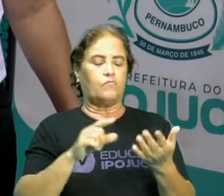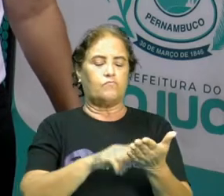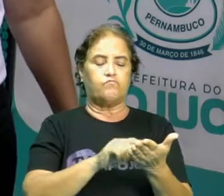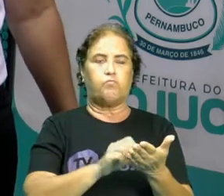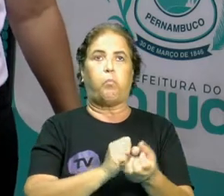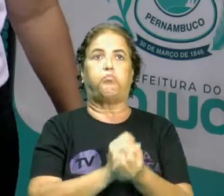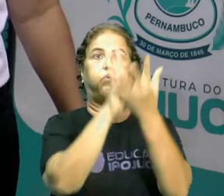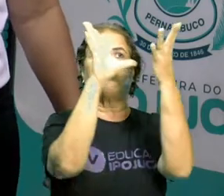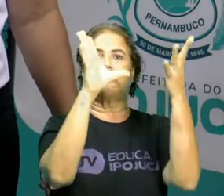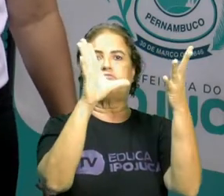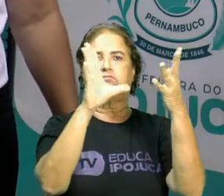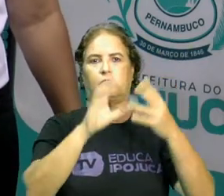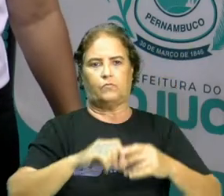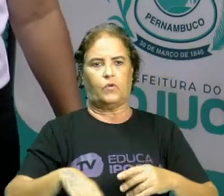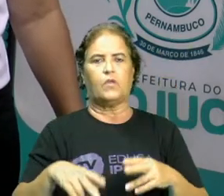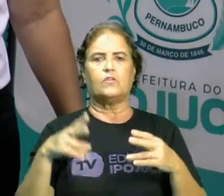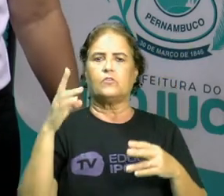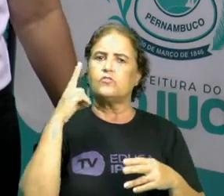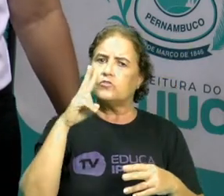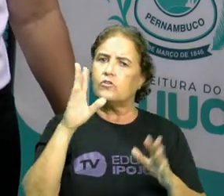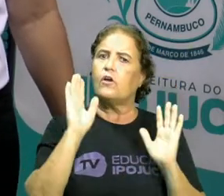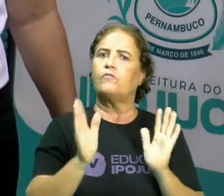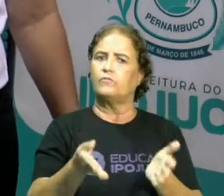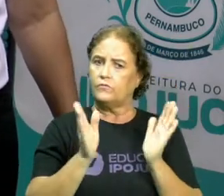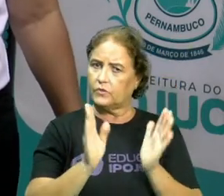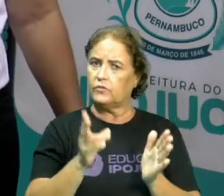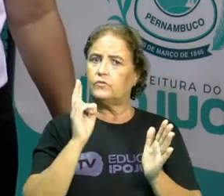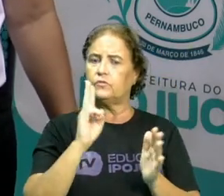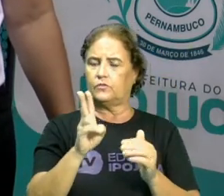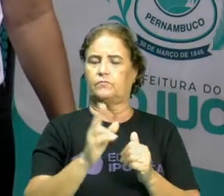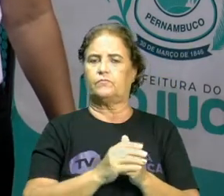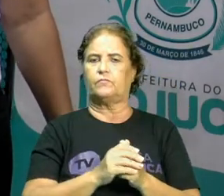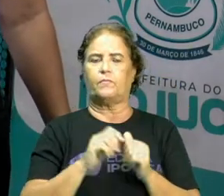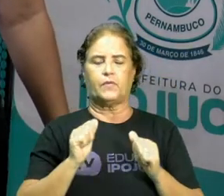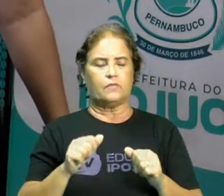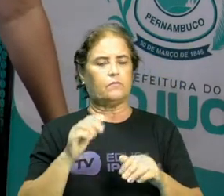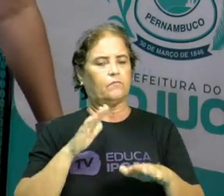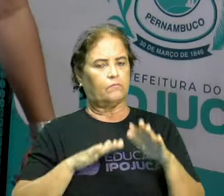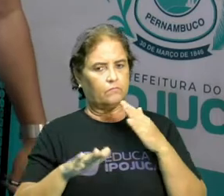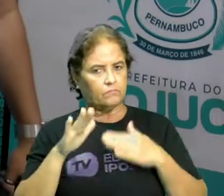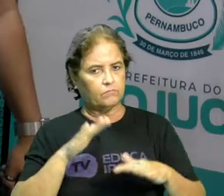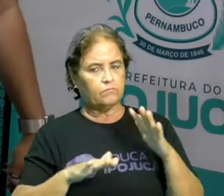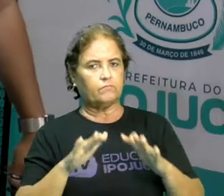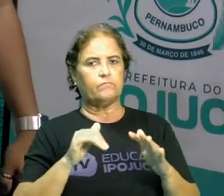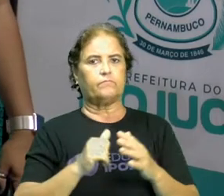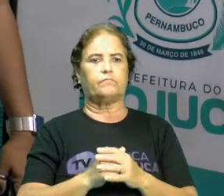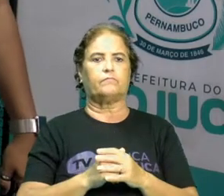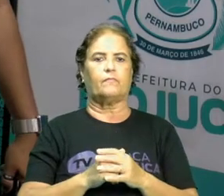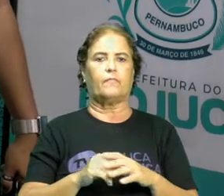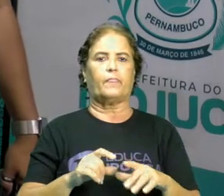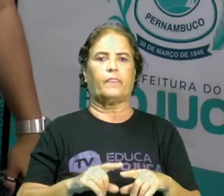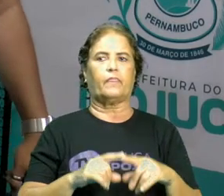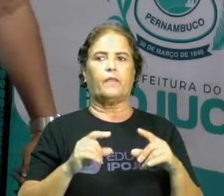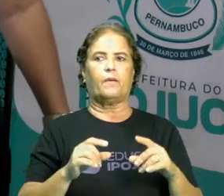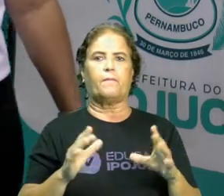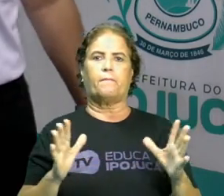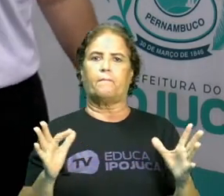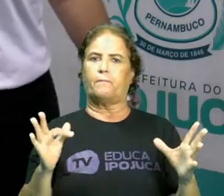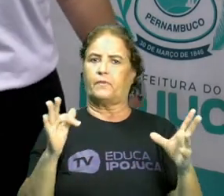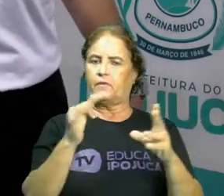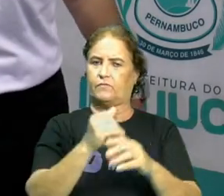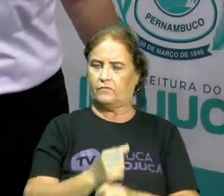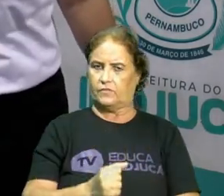explodir na sua mão, como a gente já viu aí, não sei quantas vezes. Então, a gente tem que se preocupar com isso. Então, para fechar,